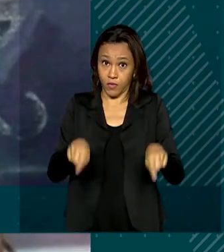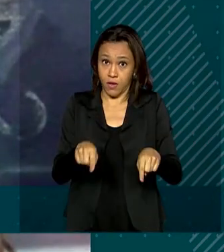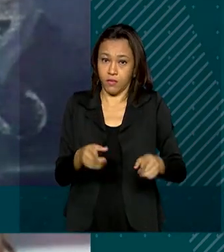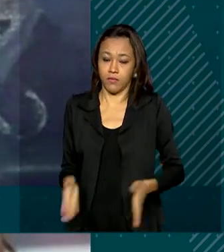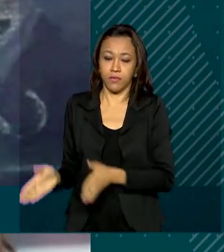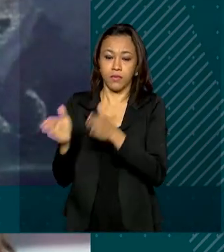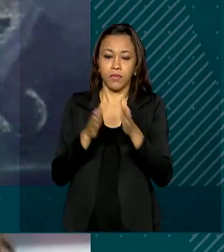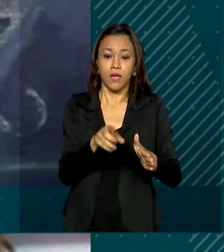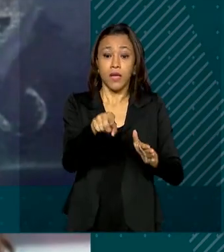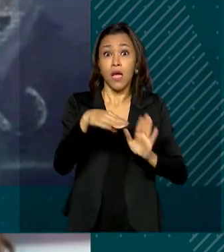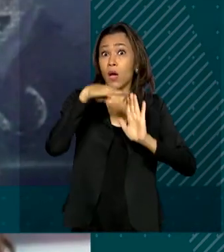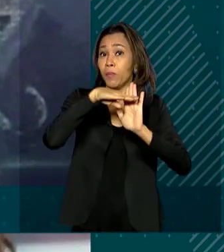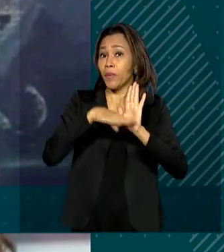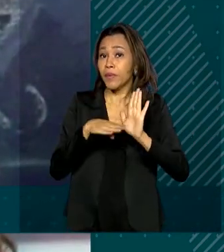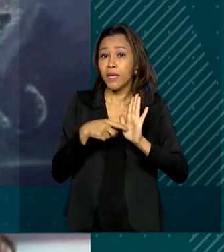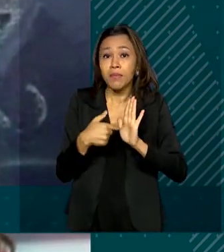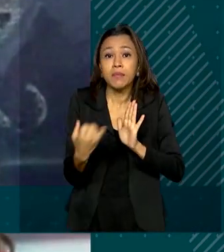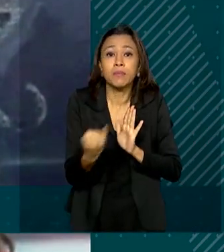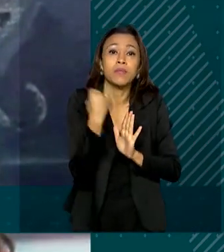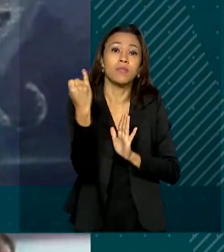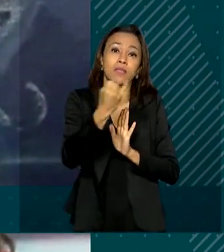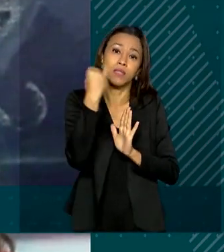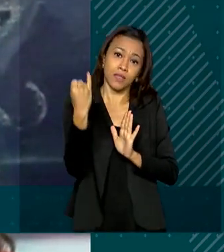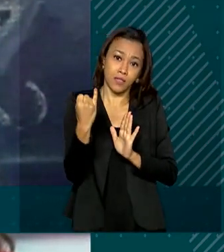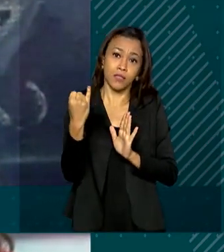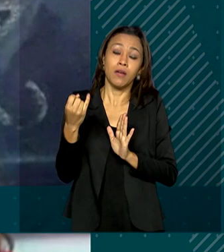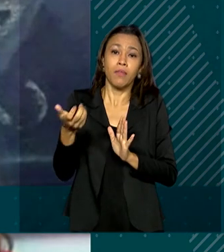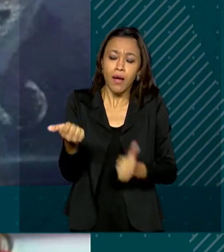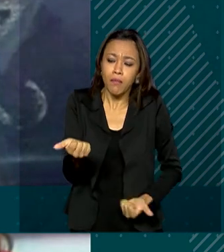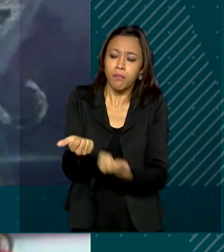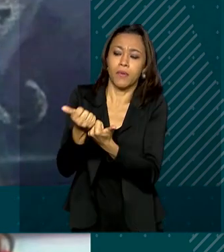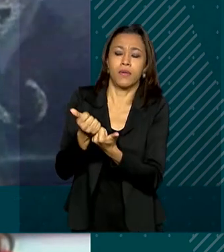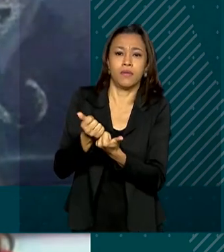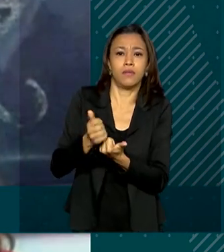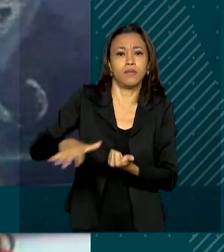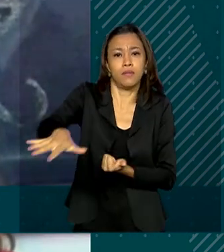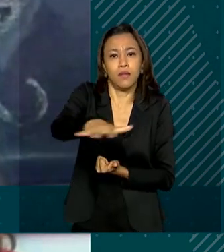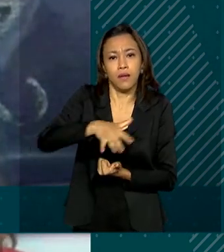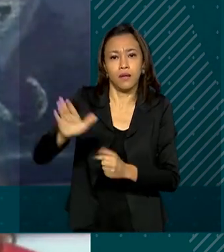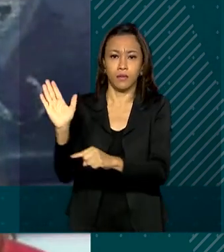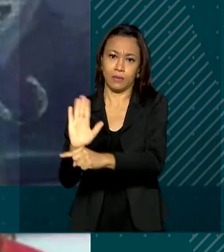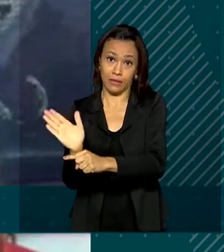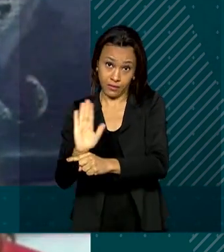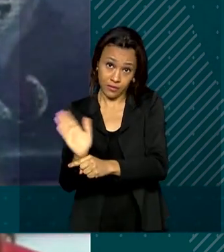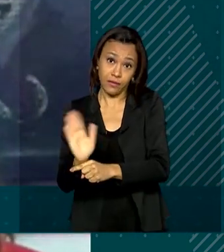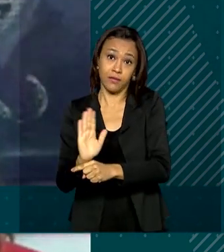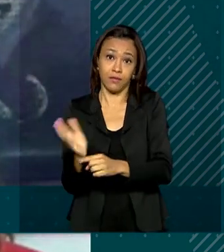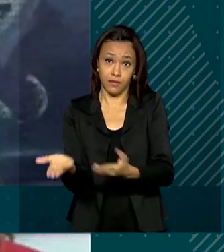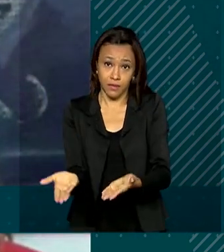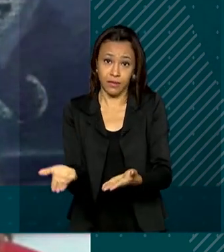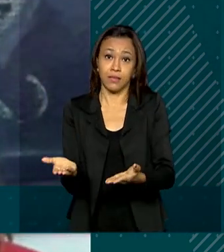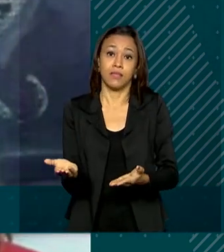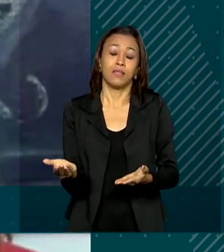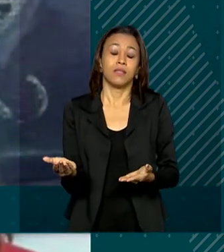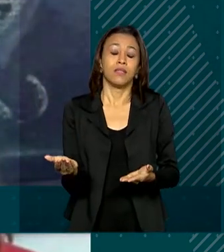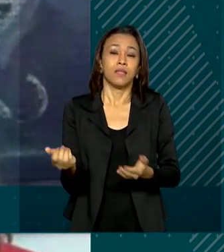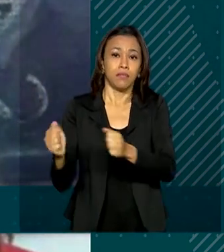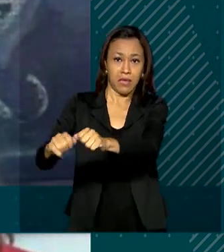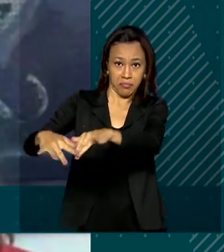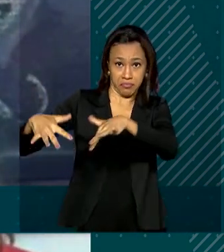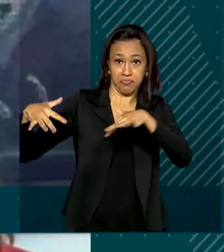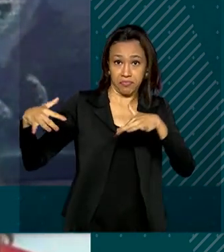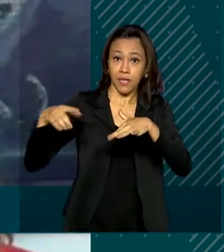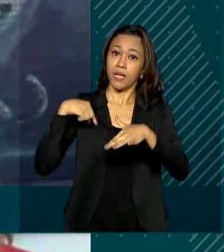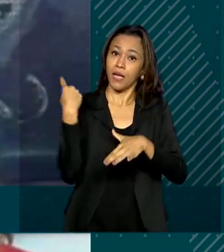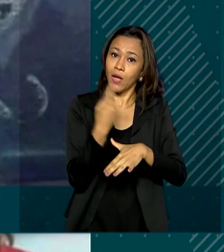fundamental para a sobrevivência dos cinemas durante esse duro período da pandemia, de modo que a gente possa voltar